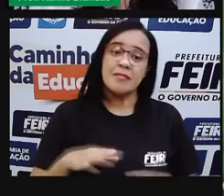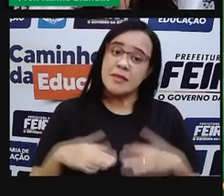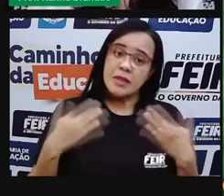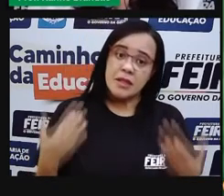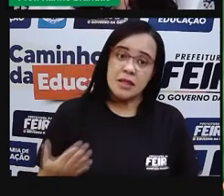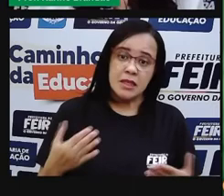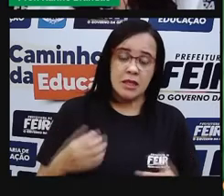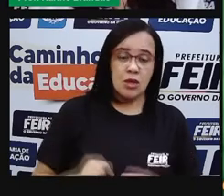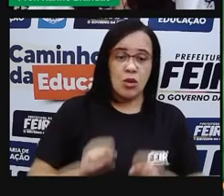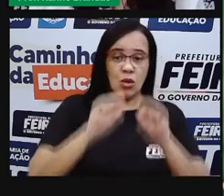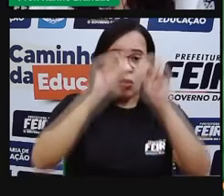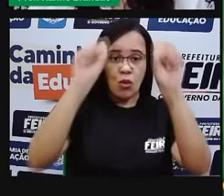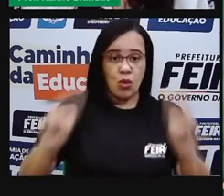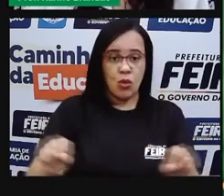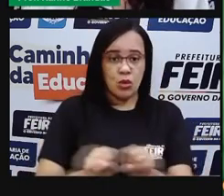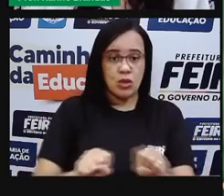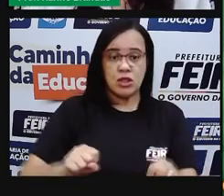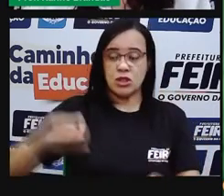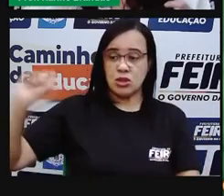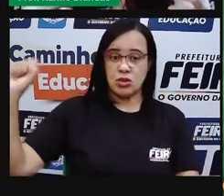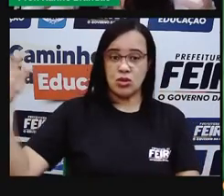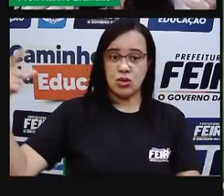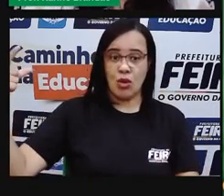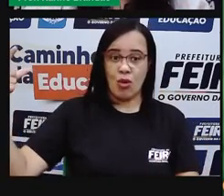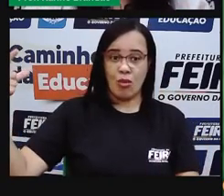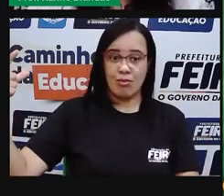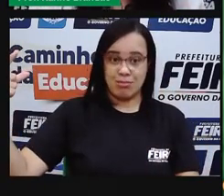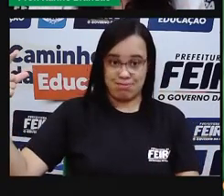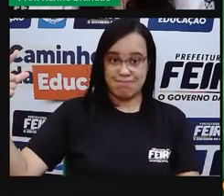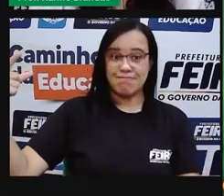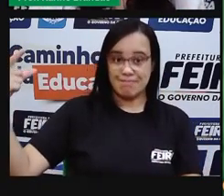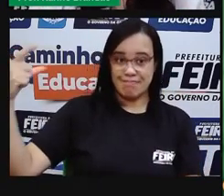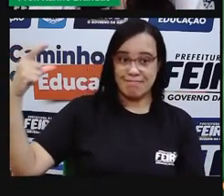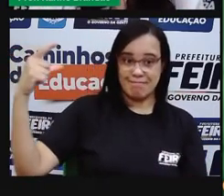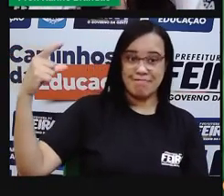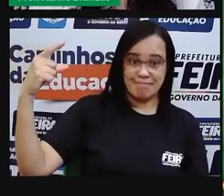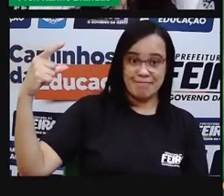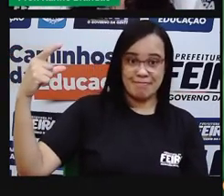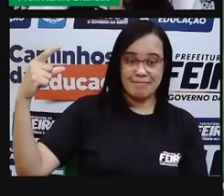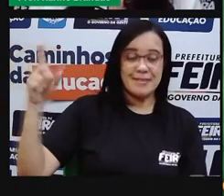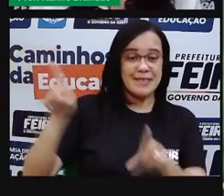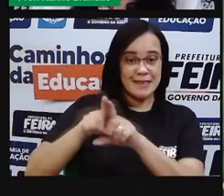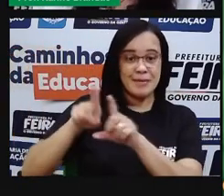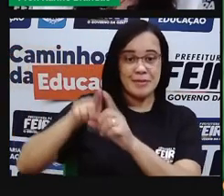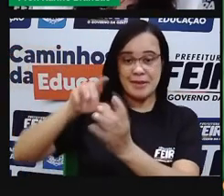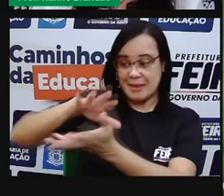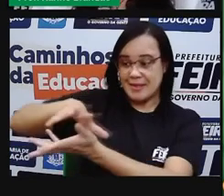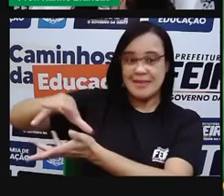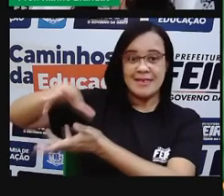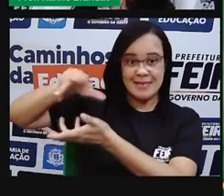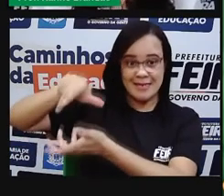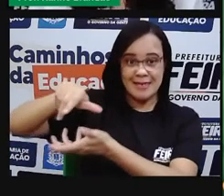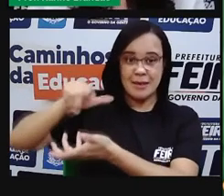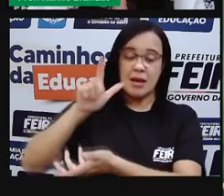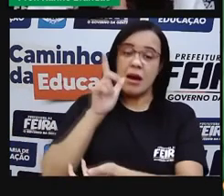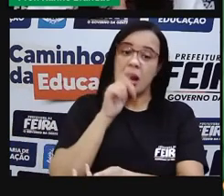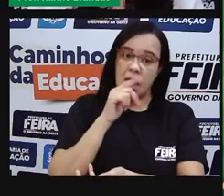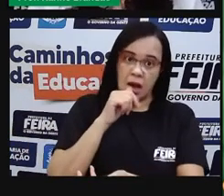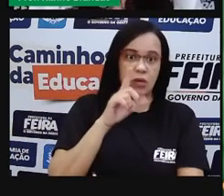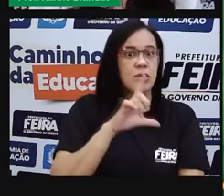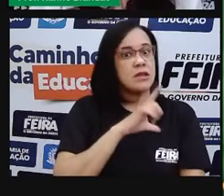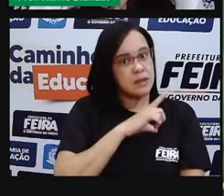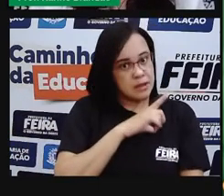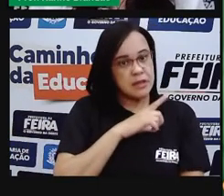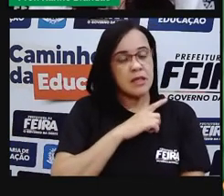sistema solar, e pensando aqui no nosso planeta Terra, ele tem água líquida, certo? E tem